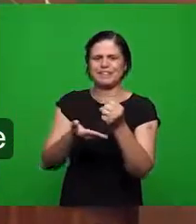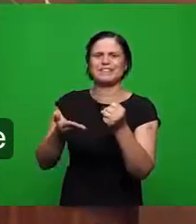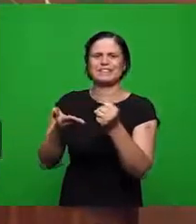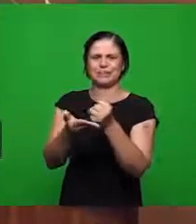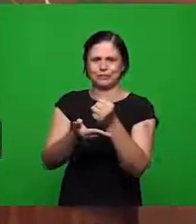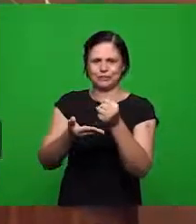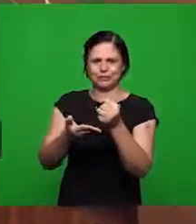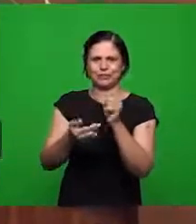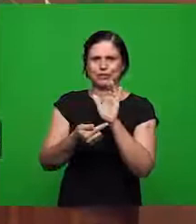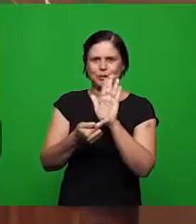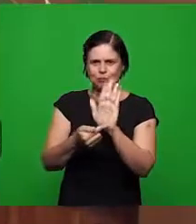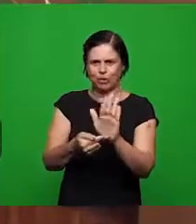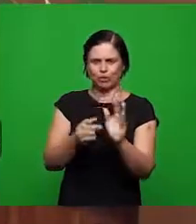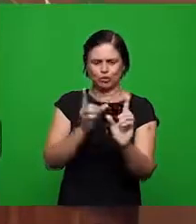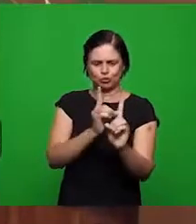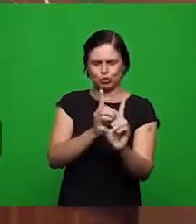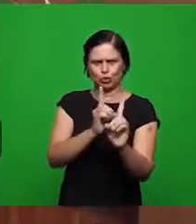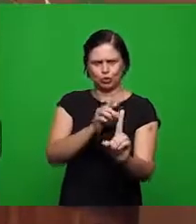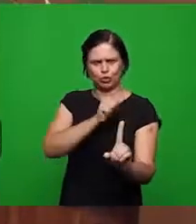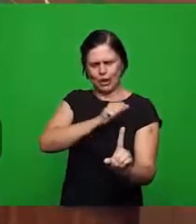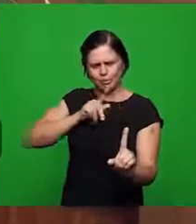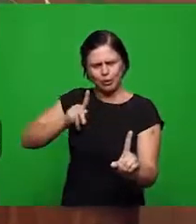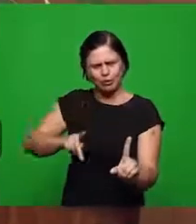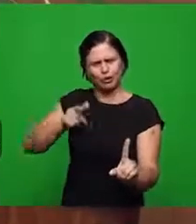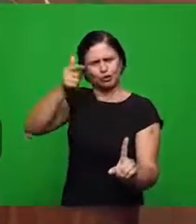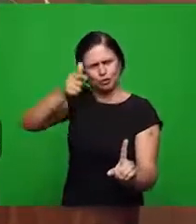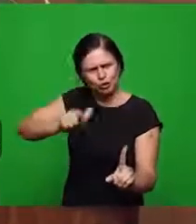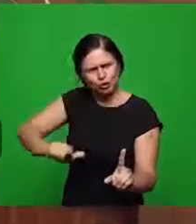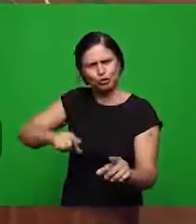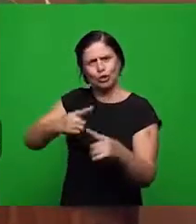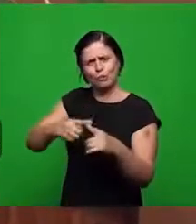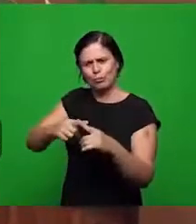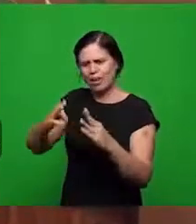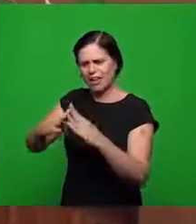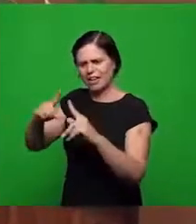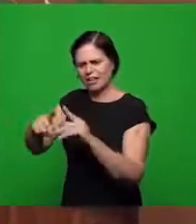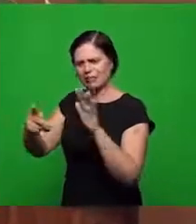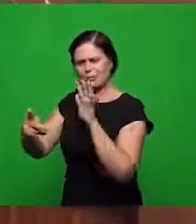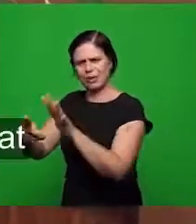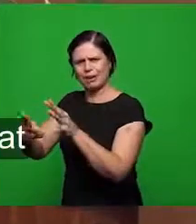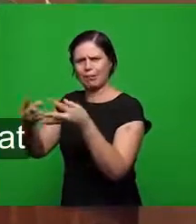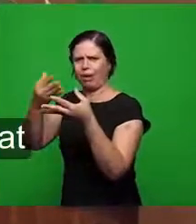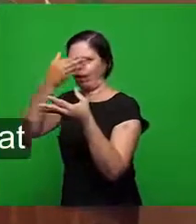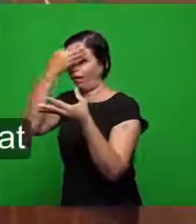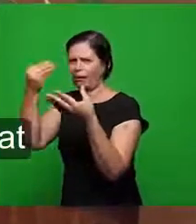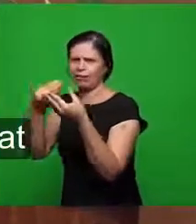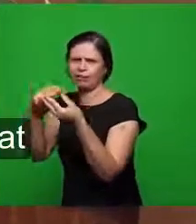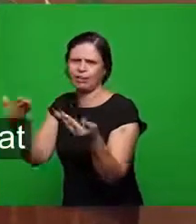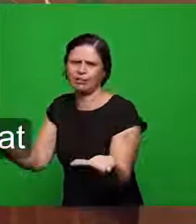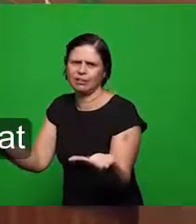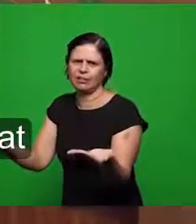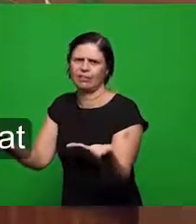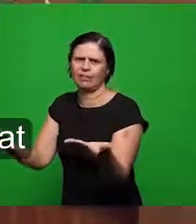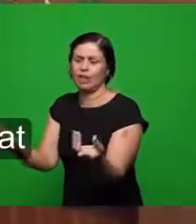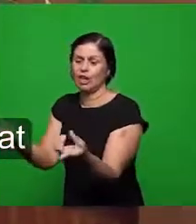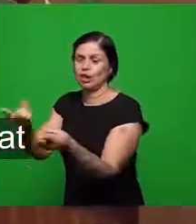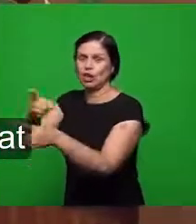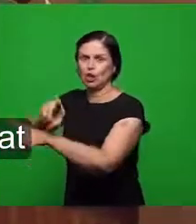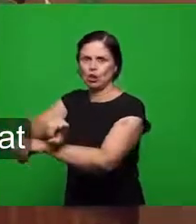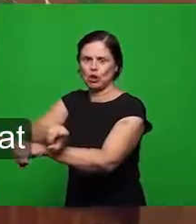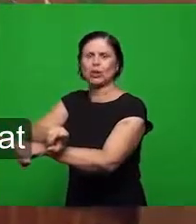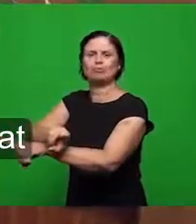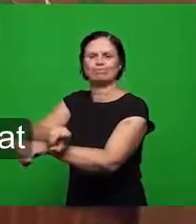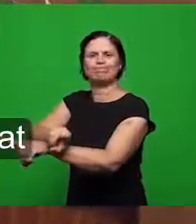da doutrina apostólica que tinham sido esquecidos e trocados com sinais de